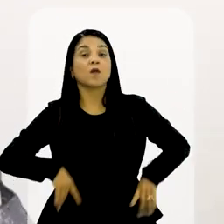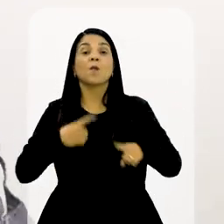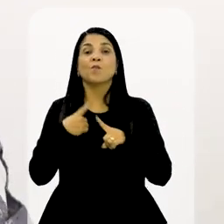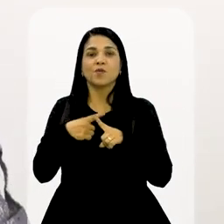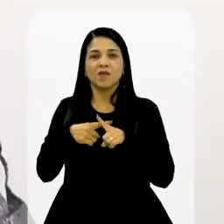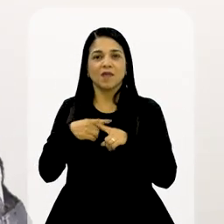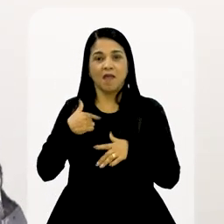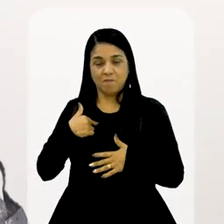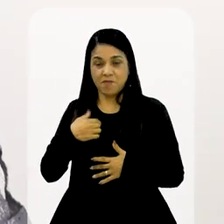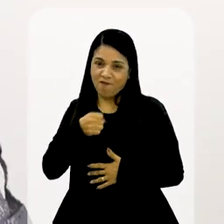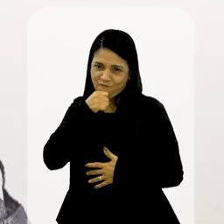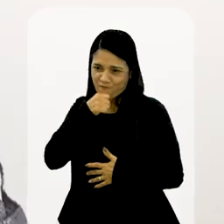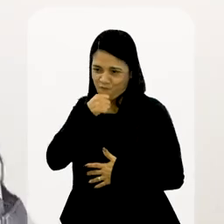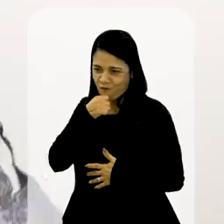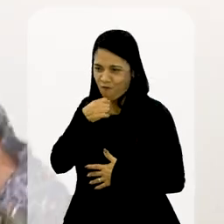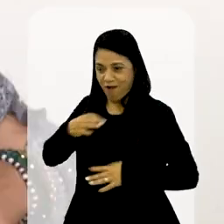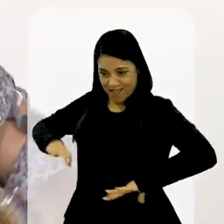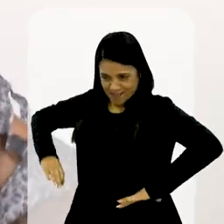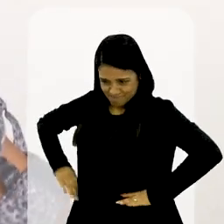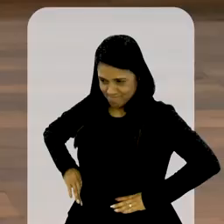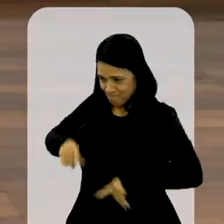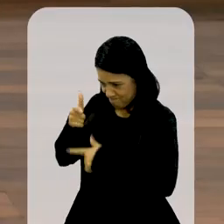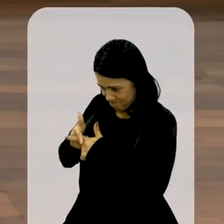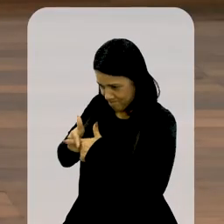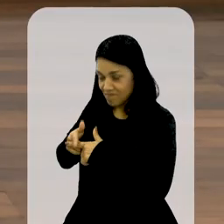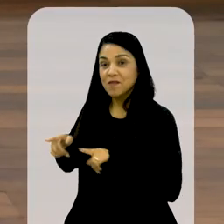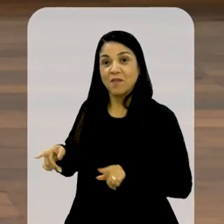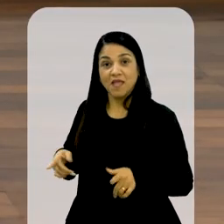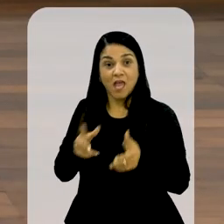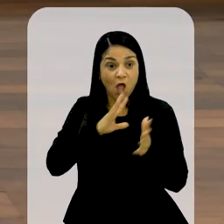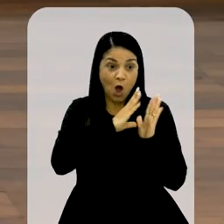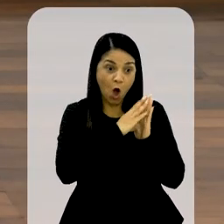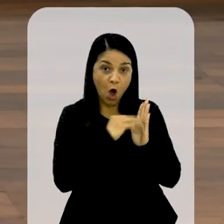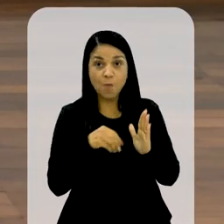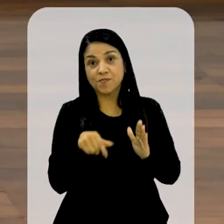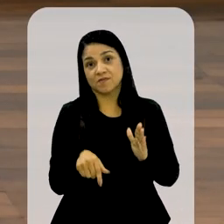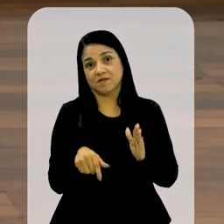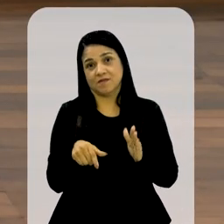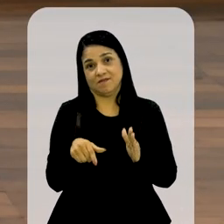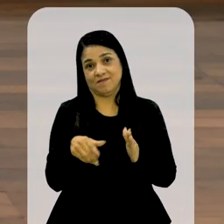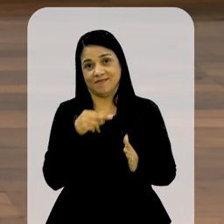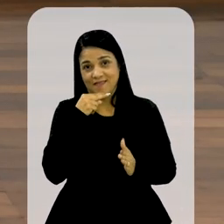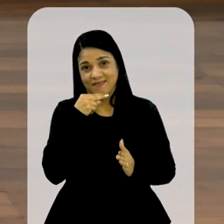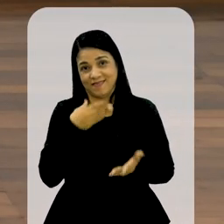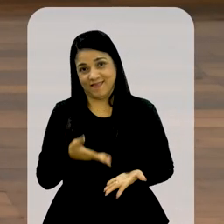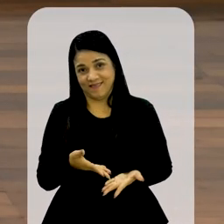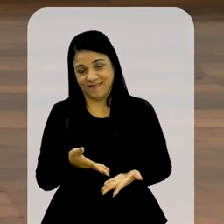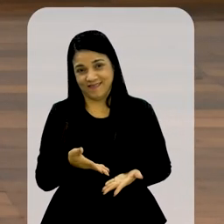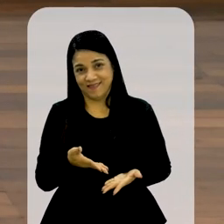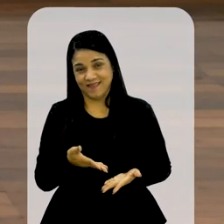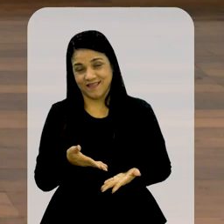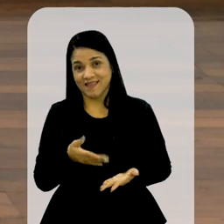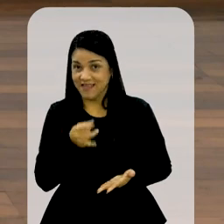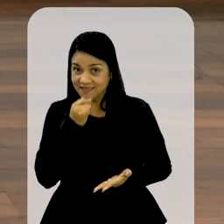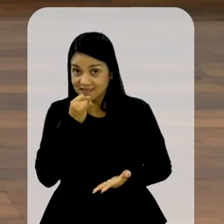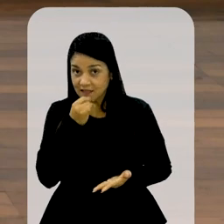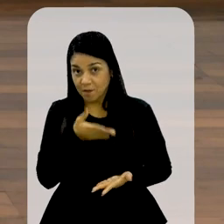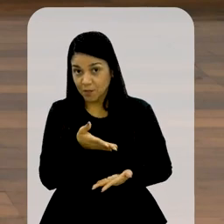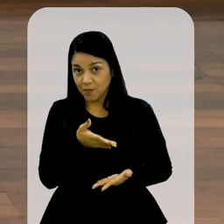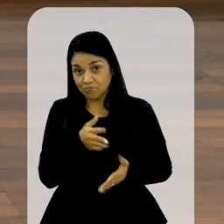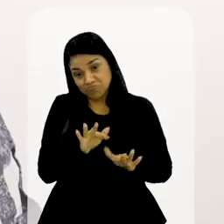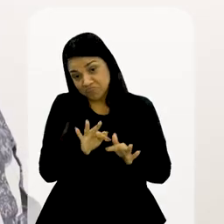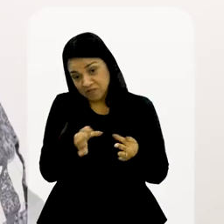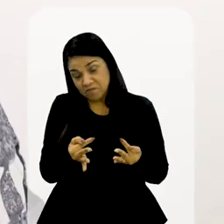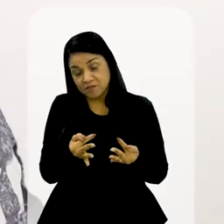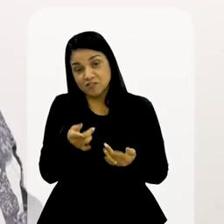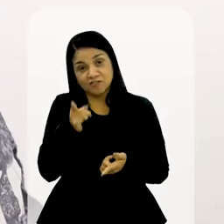Por quê? minha mãe, quando chama a atenção dela, bota a mão na cintura. Então, qual usa? O exemplo está aí. É uma